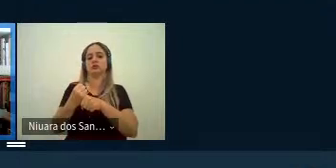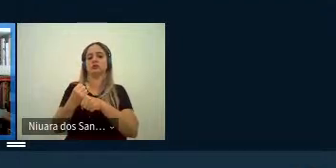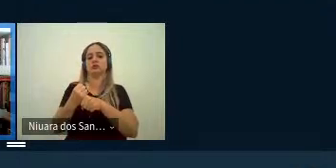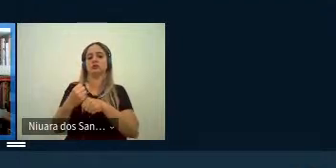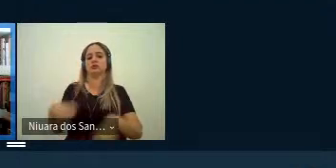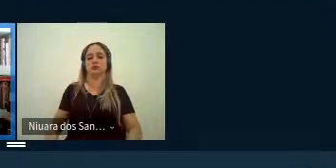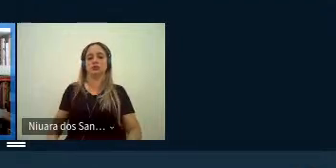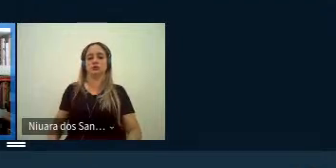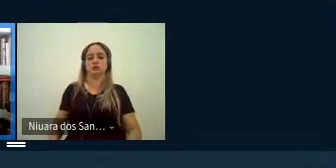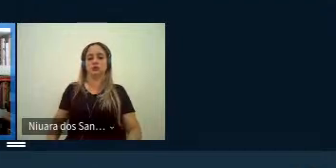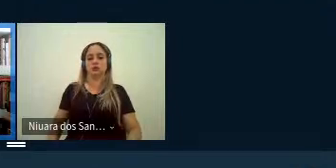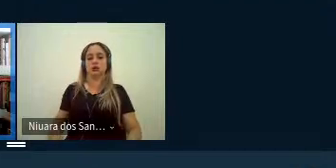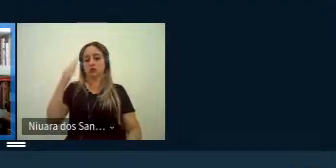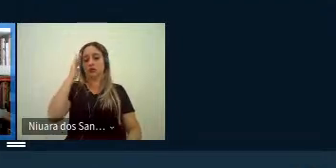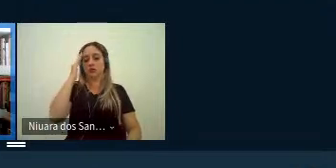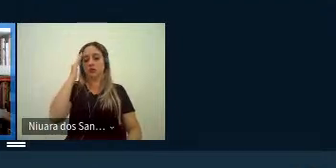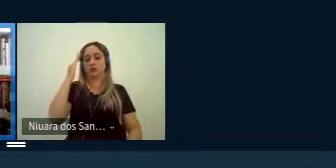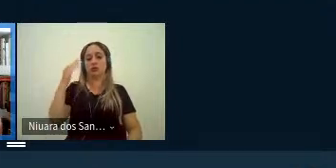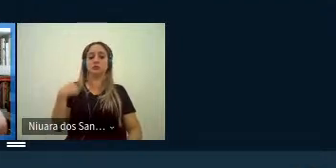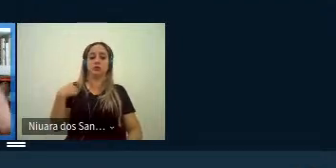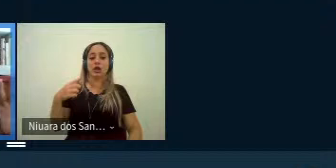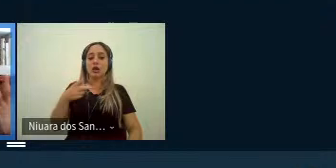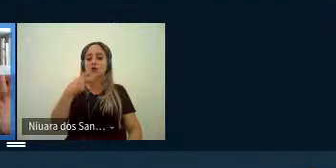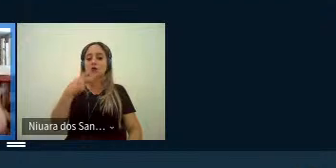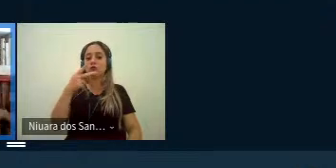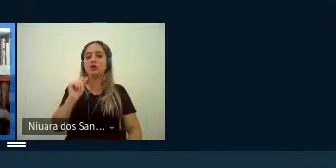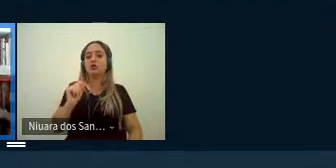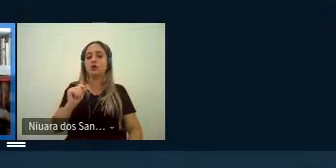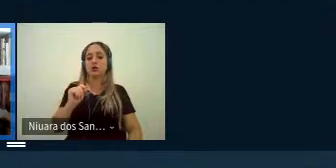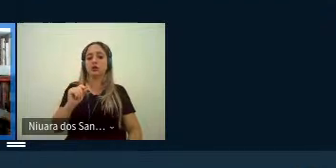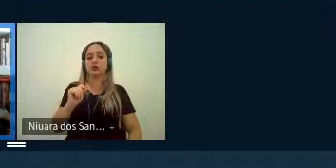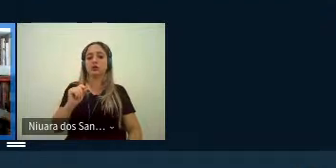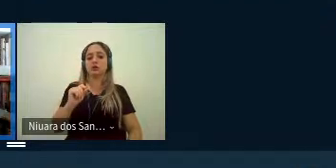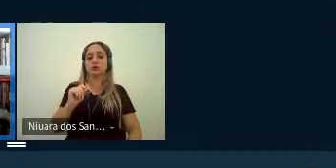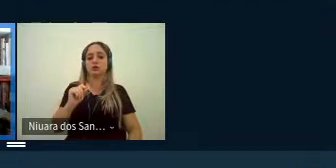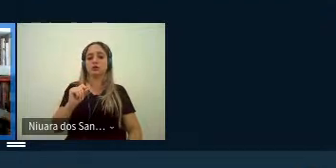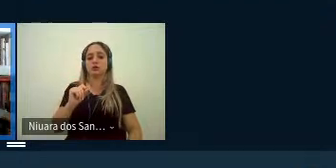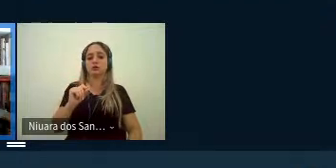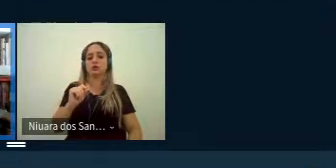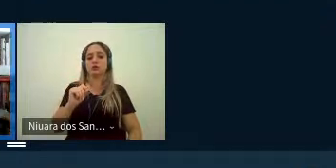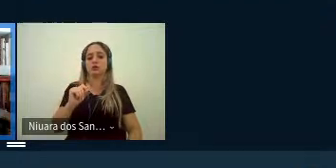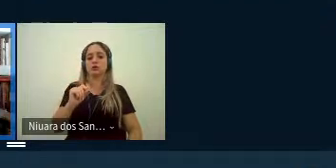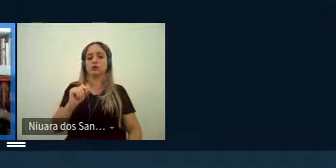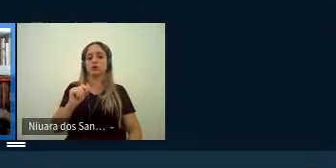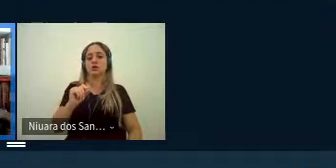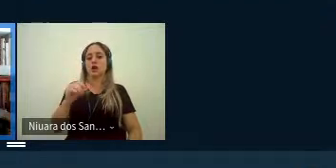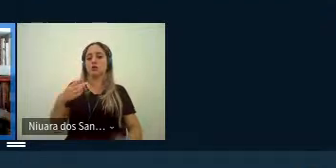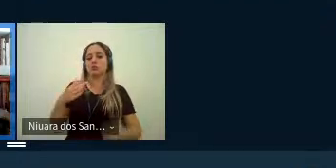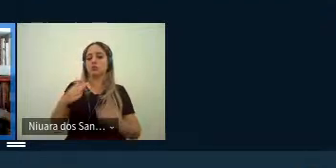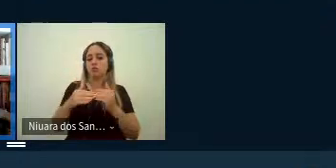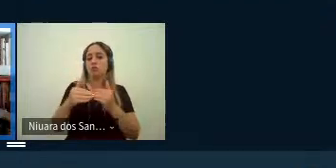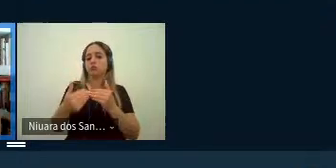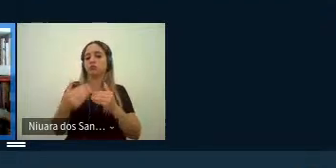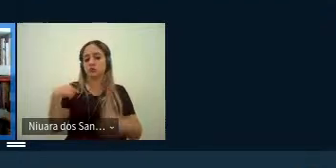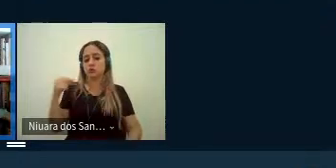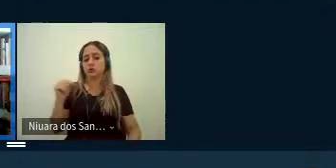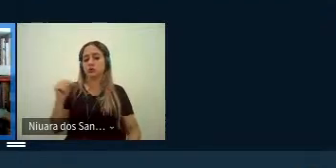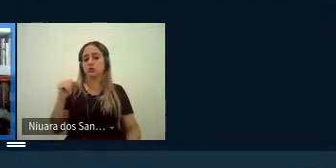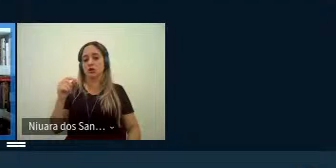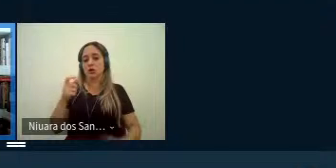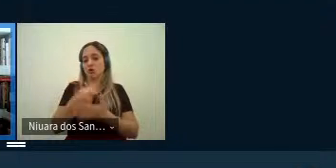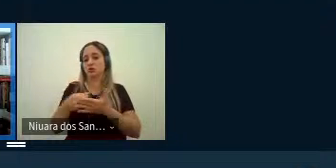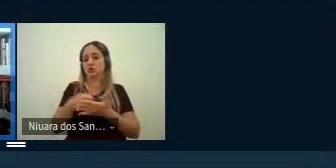dessa compreensão ela cita então que então mas e um cá a partir disso então o escritor Jean